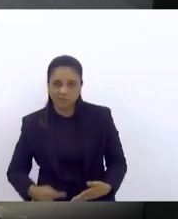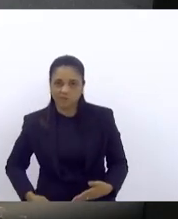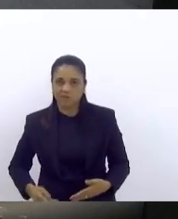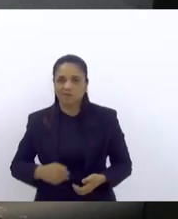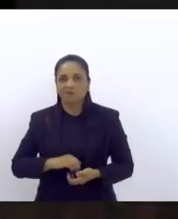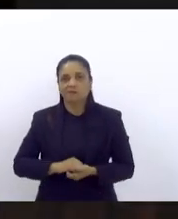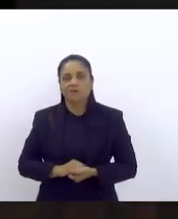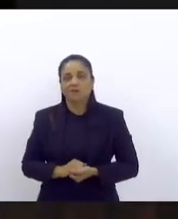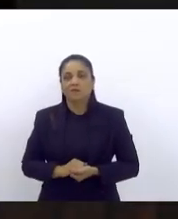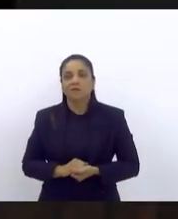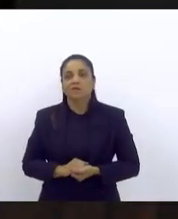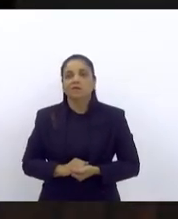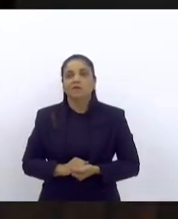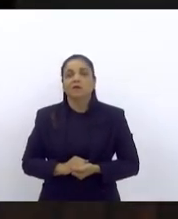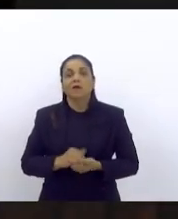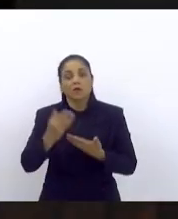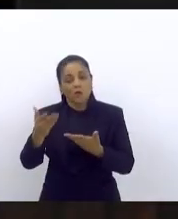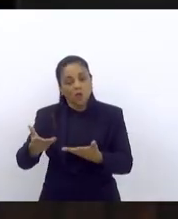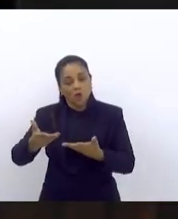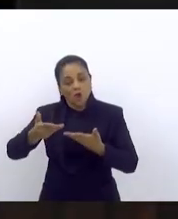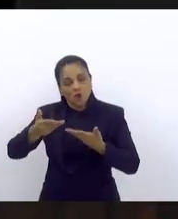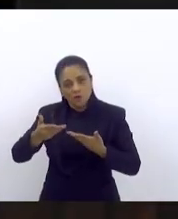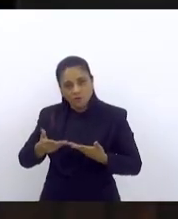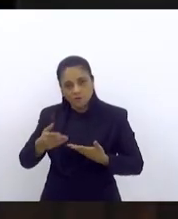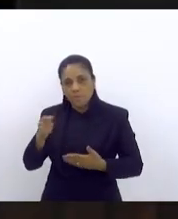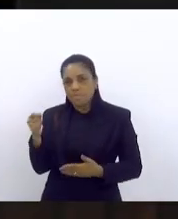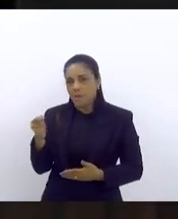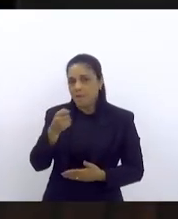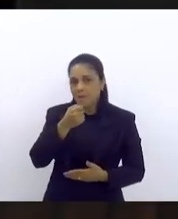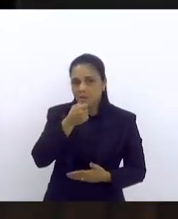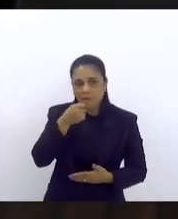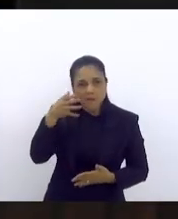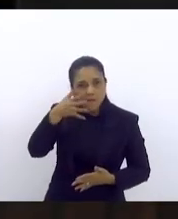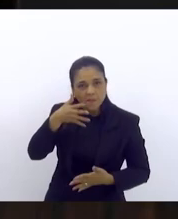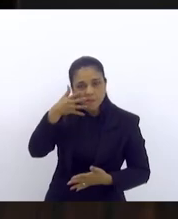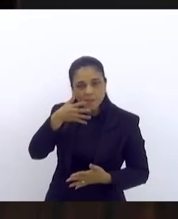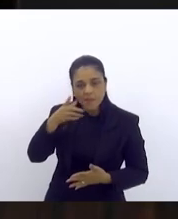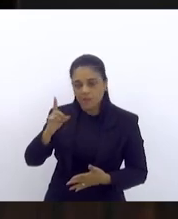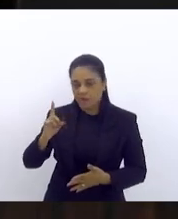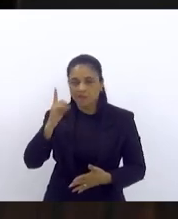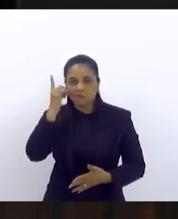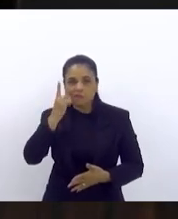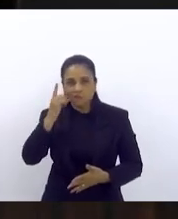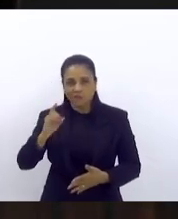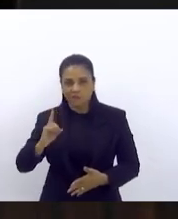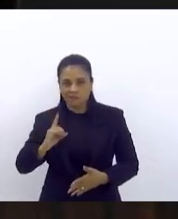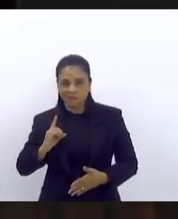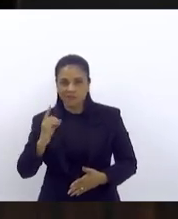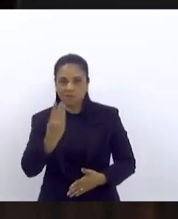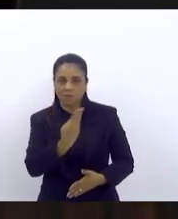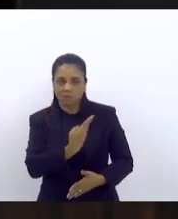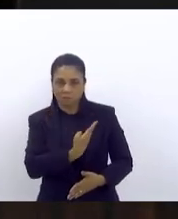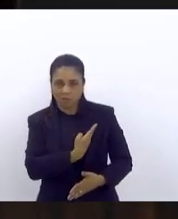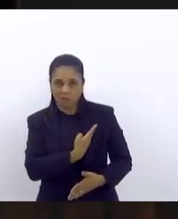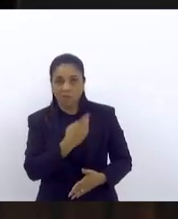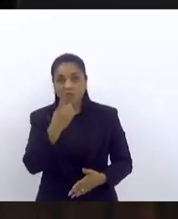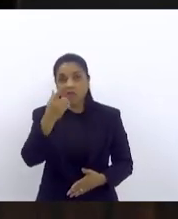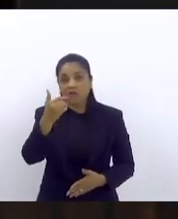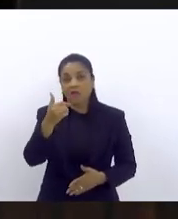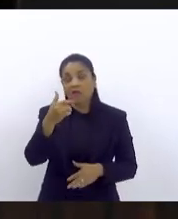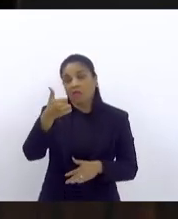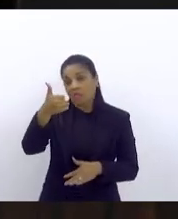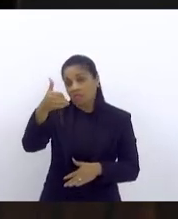muito obrigada convido agora para fazer uso da fala a deputada Dani Balbi a senhora dispõe de 10